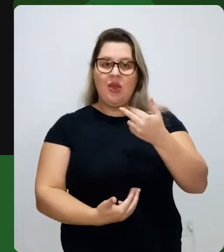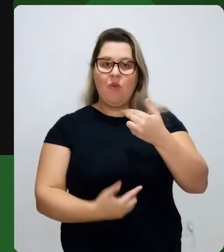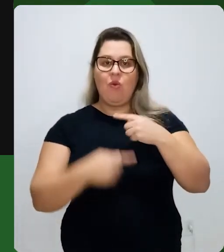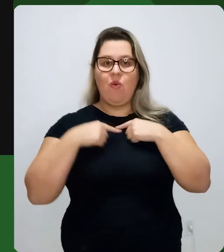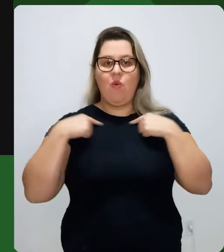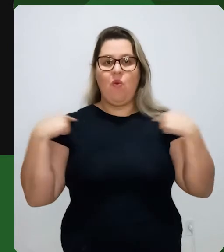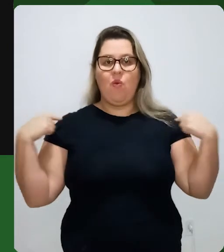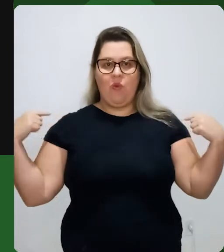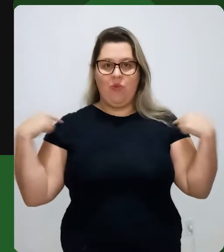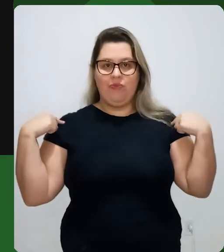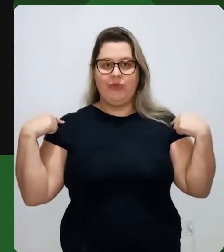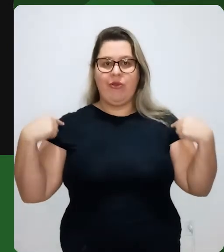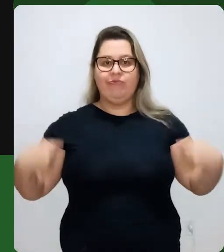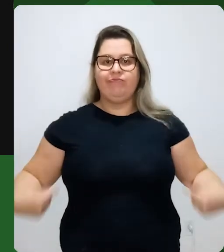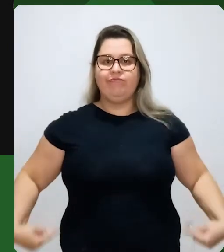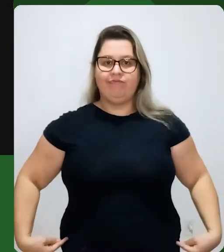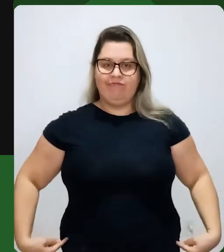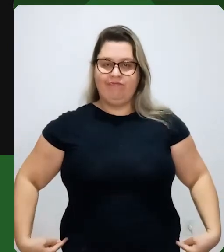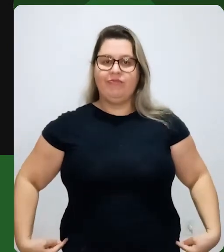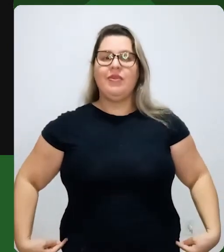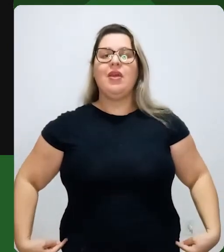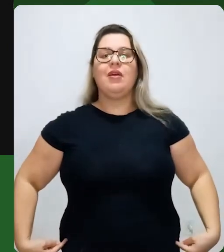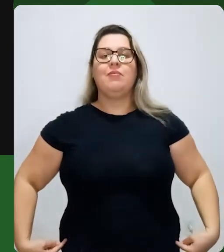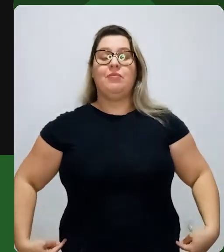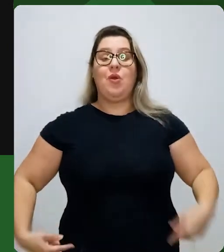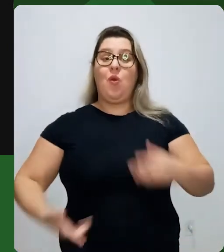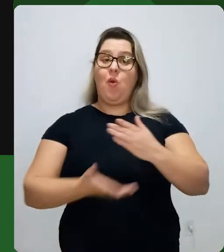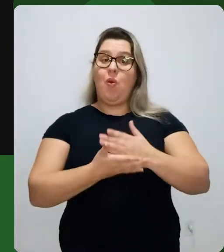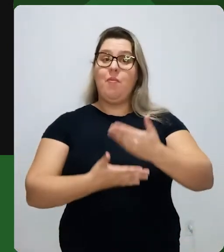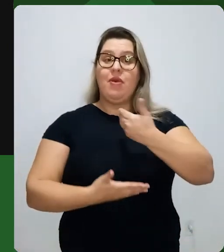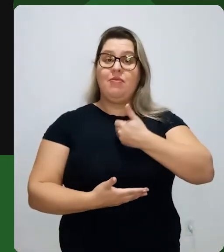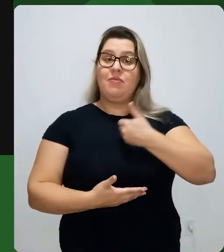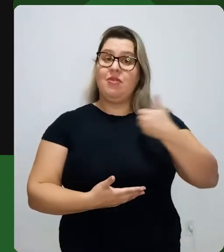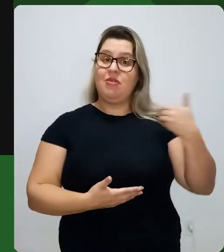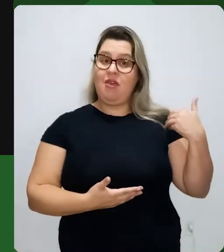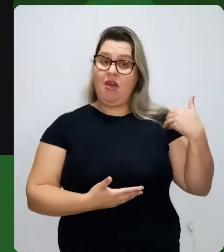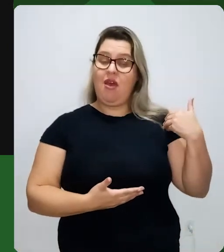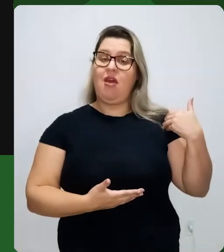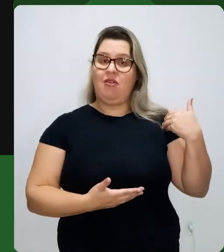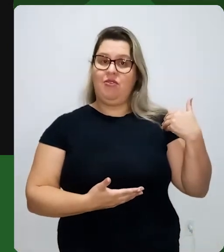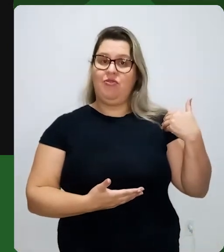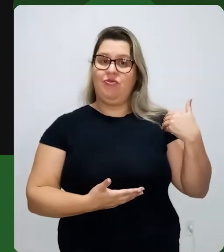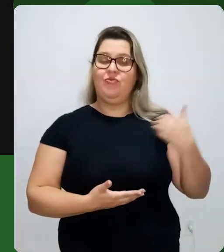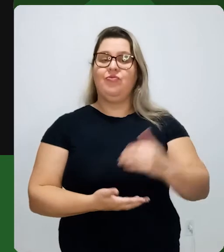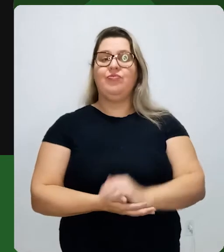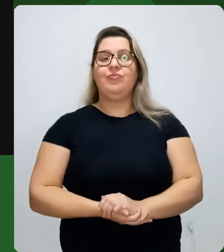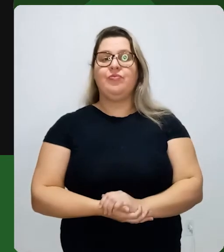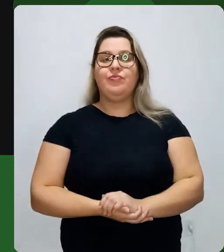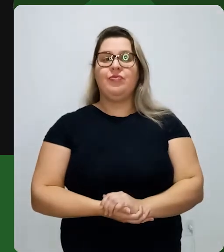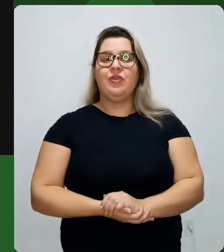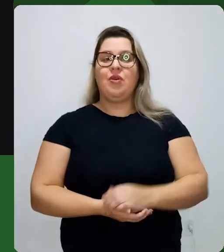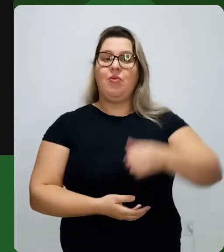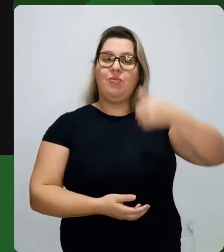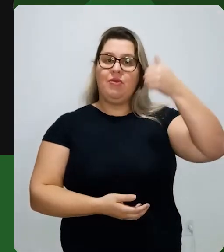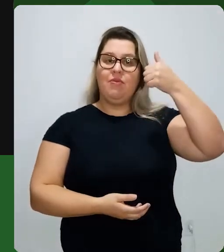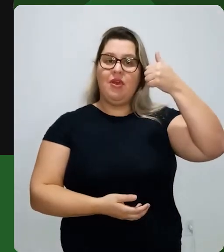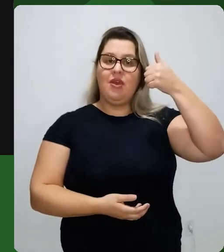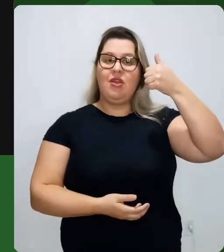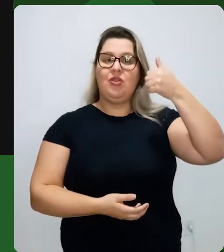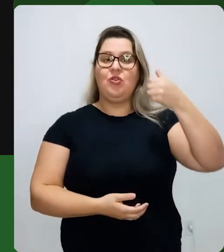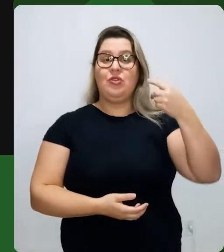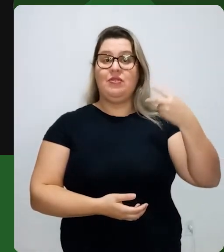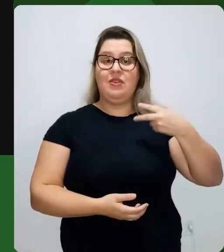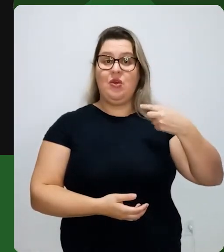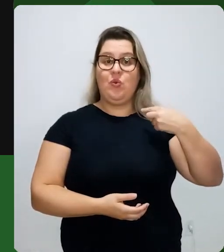largura dos ombros. Deve iniciar na metade e finalizar no final do quarto espaço. Então, o nós sabemos?